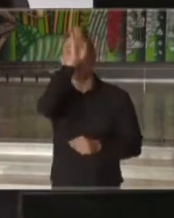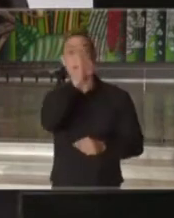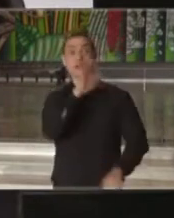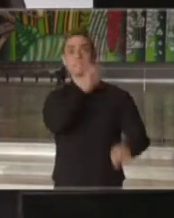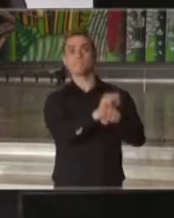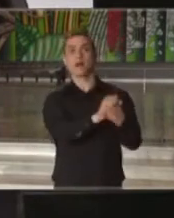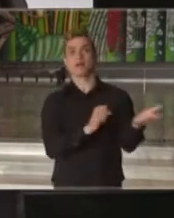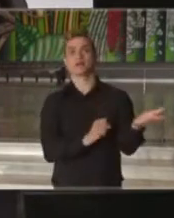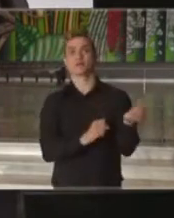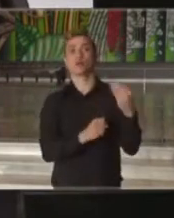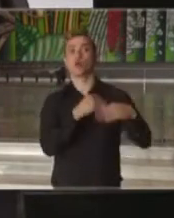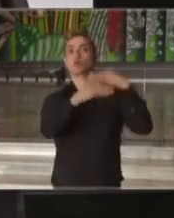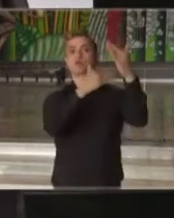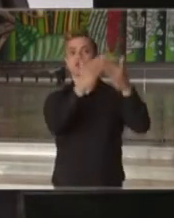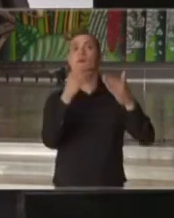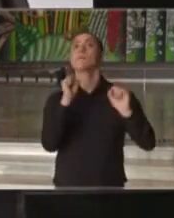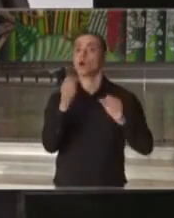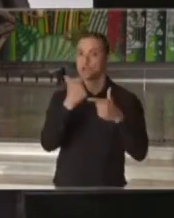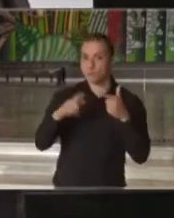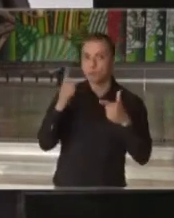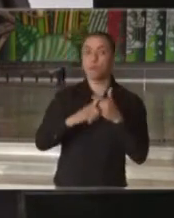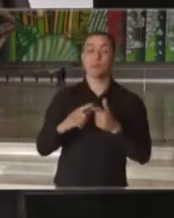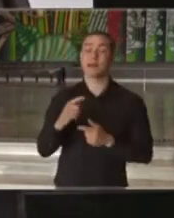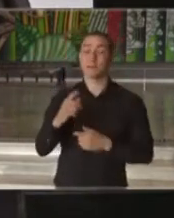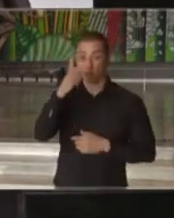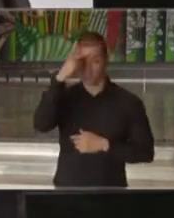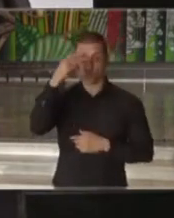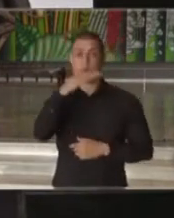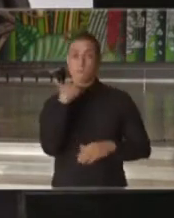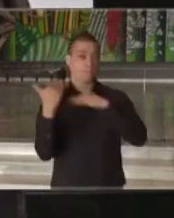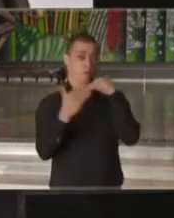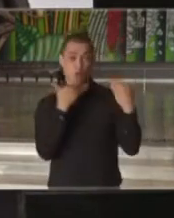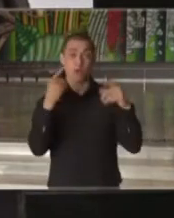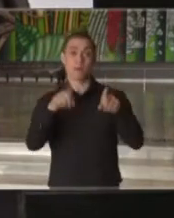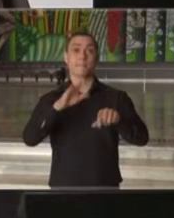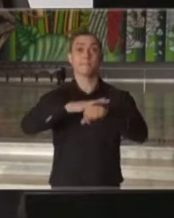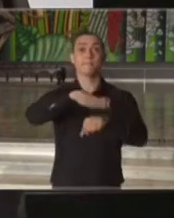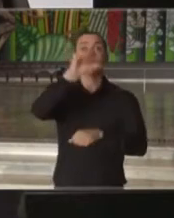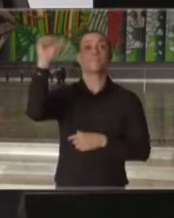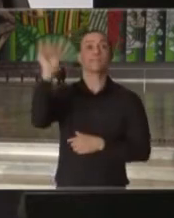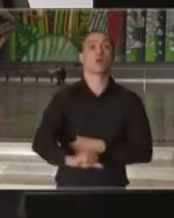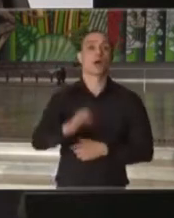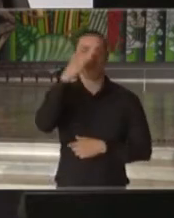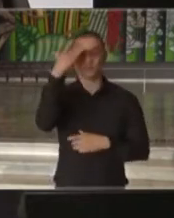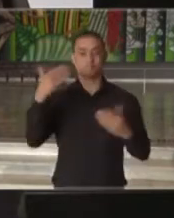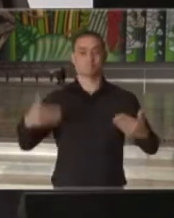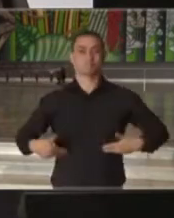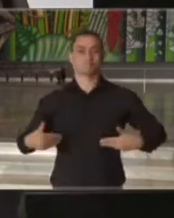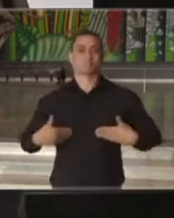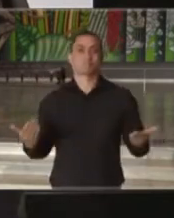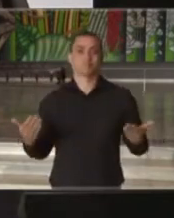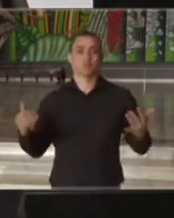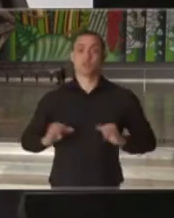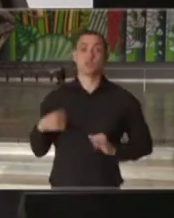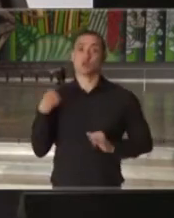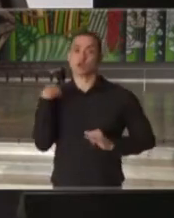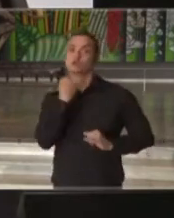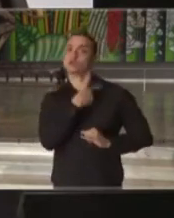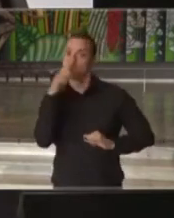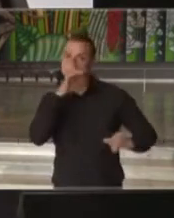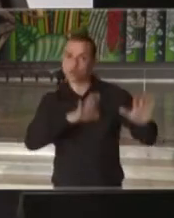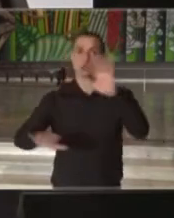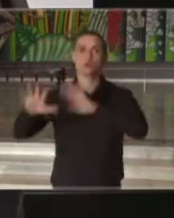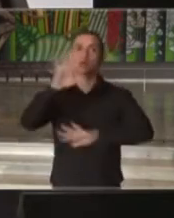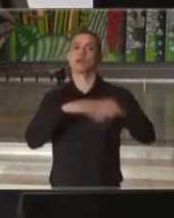Para o país, isso pode provocar vítimas em uma situação gravíssima e que nós precisamos ter muito cuidado,